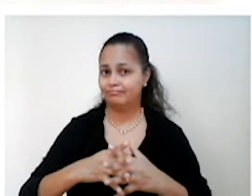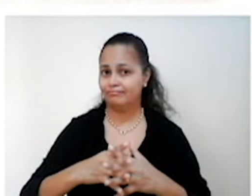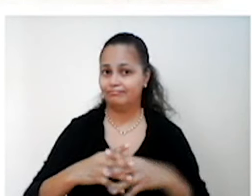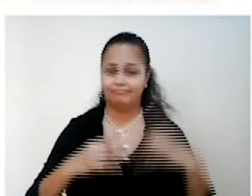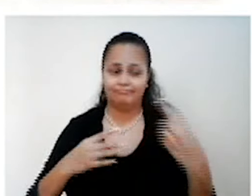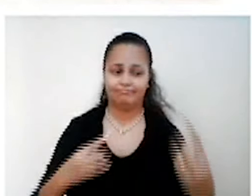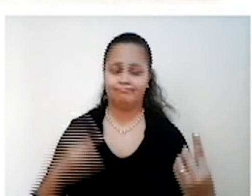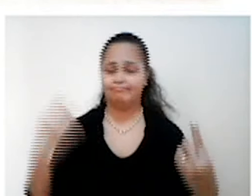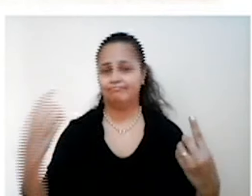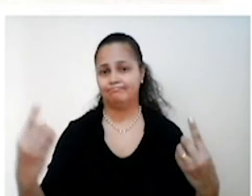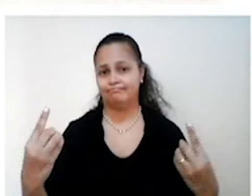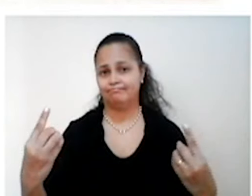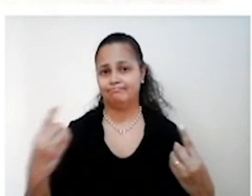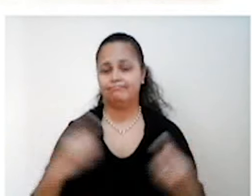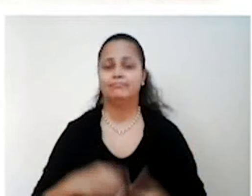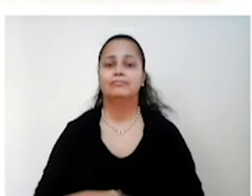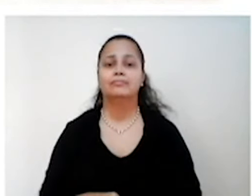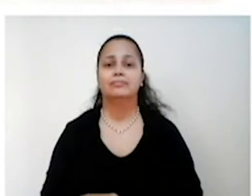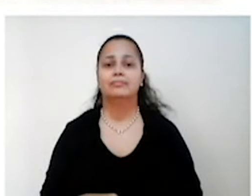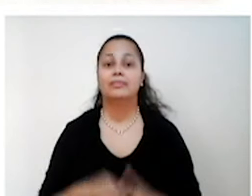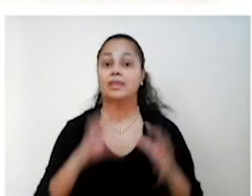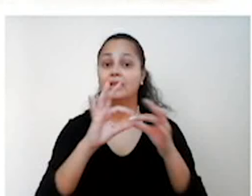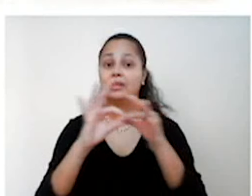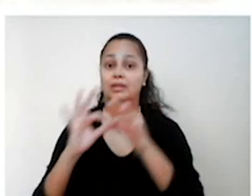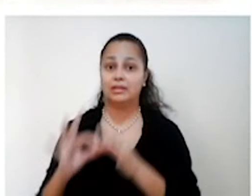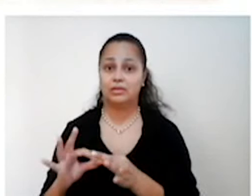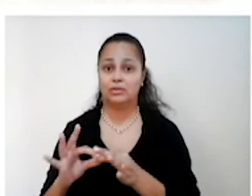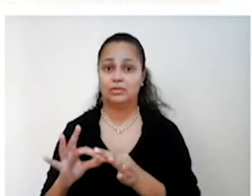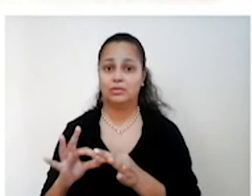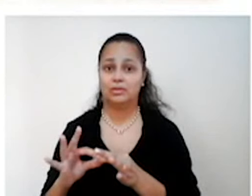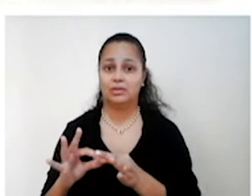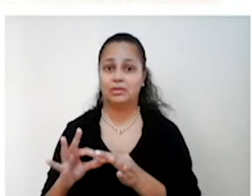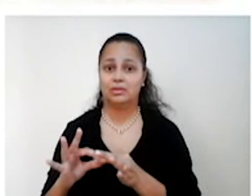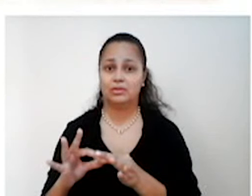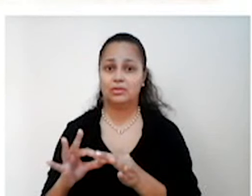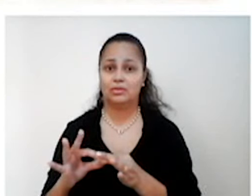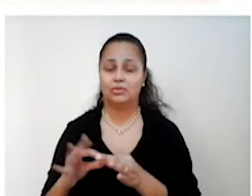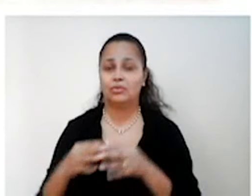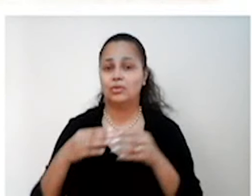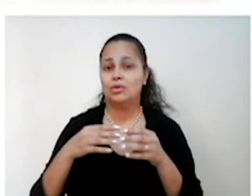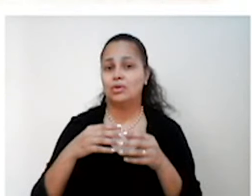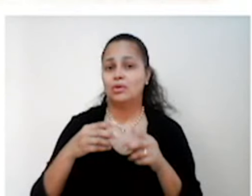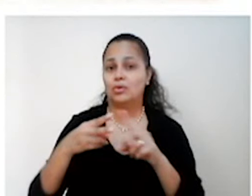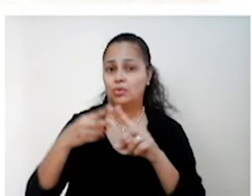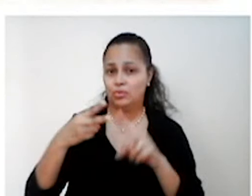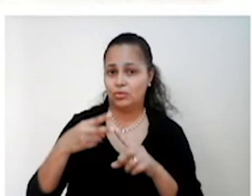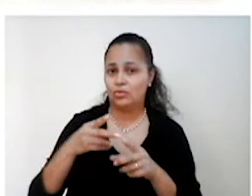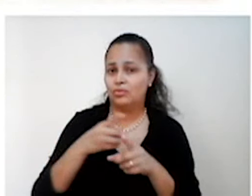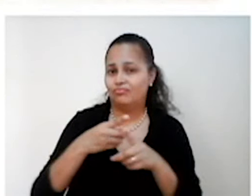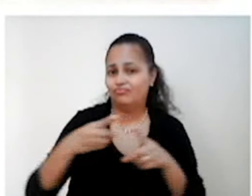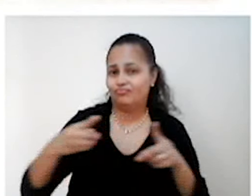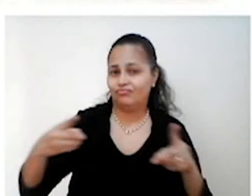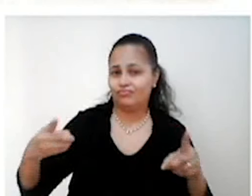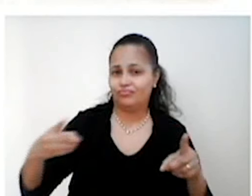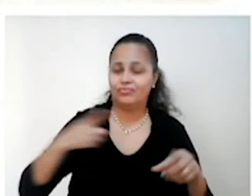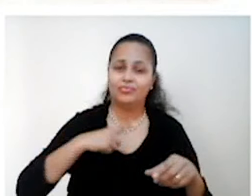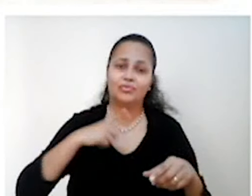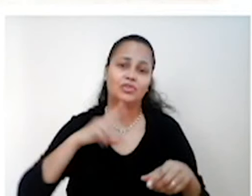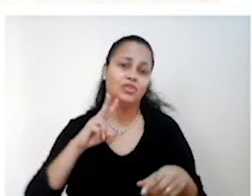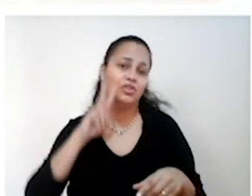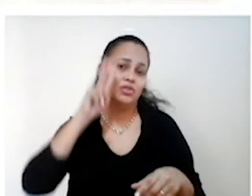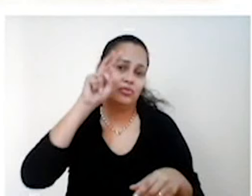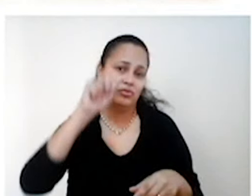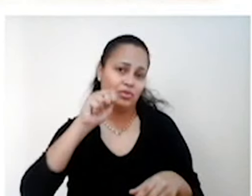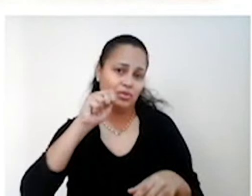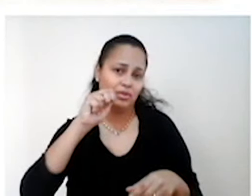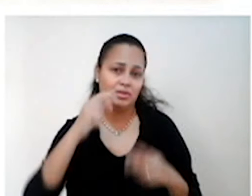quanto à direita. Nesse contexto, o comunismo e o fascismo ampliaram seus discursos, deram força novamente. As